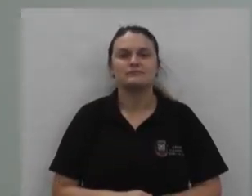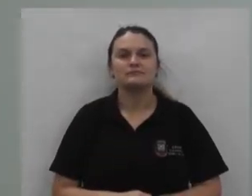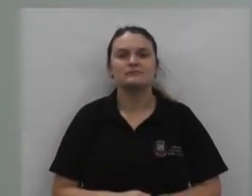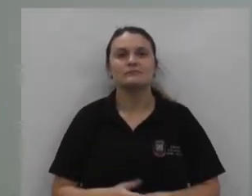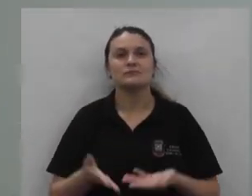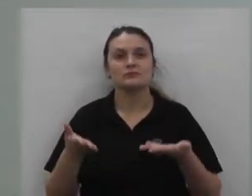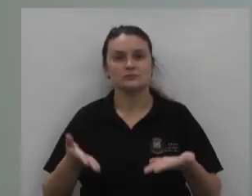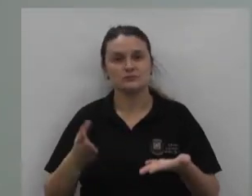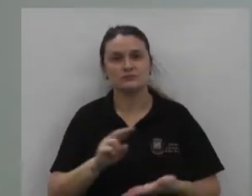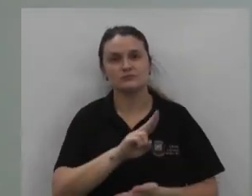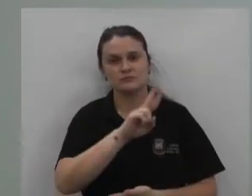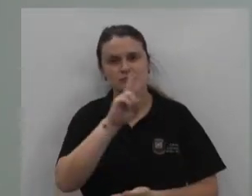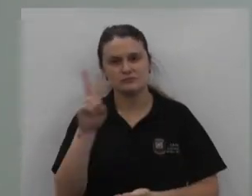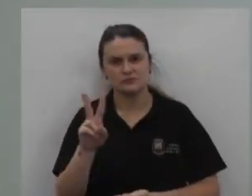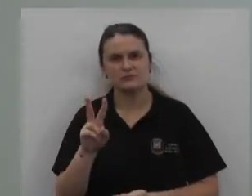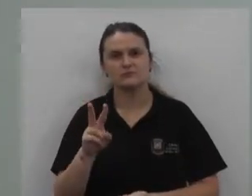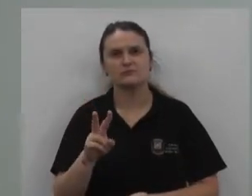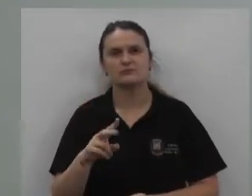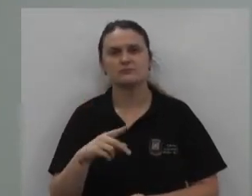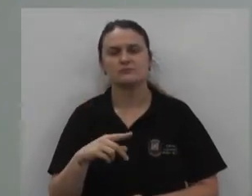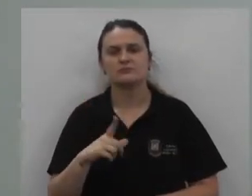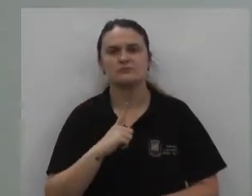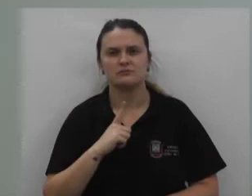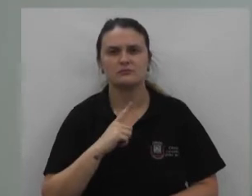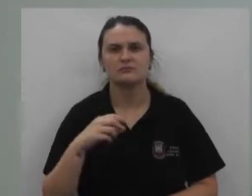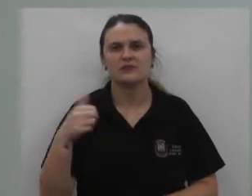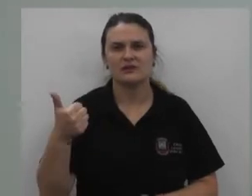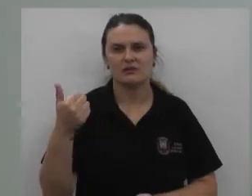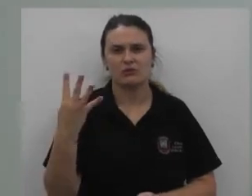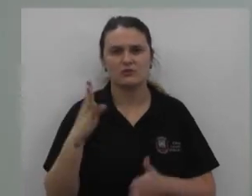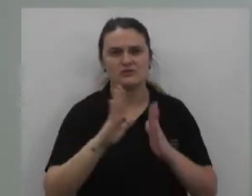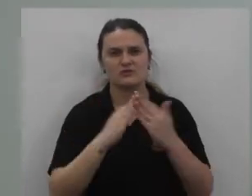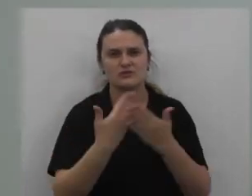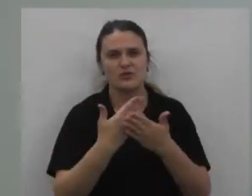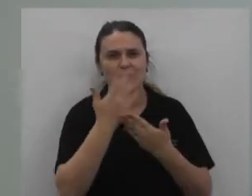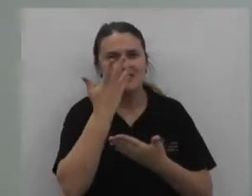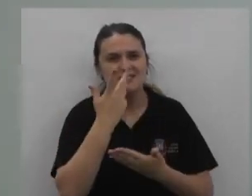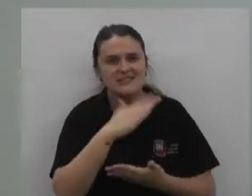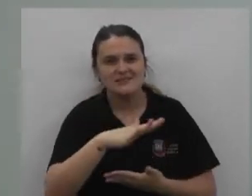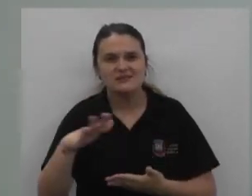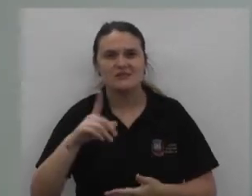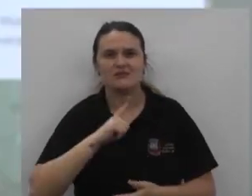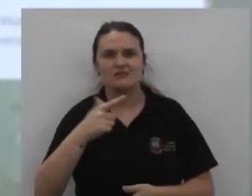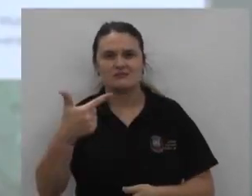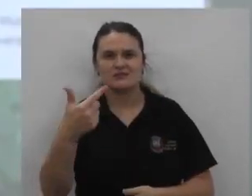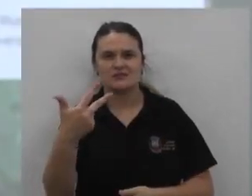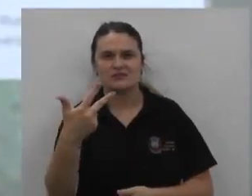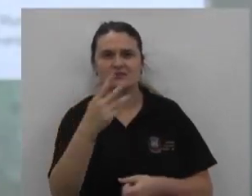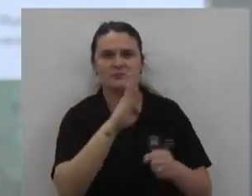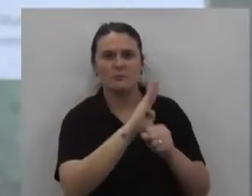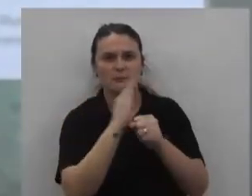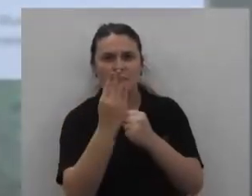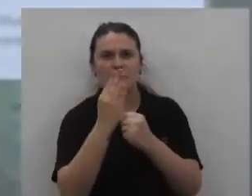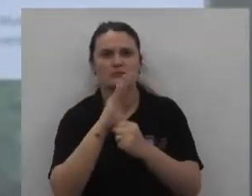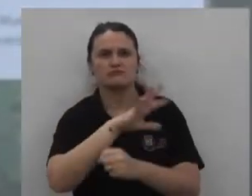Hoje Na União da Vitória Nós temos 14 CMEIs Distribuídos Em 23 bairros